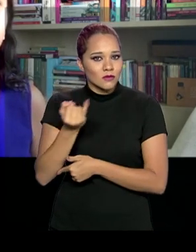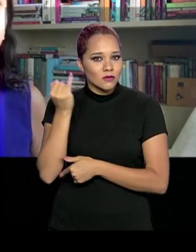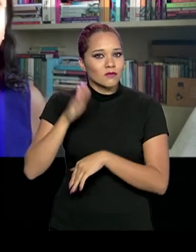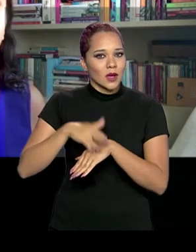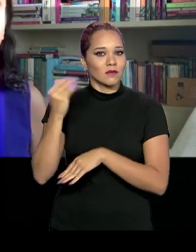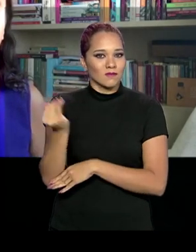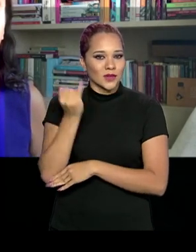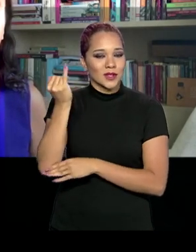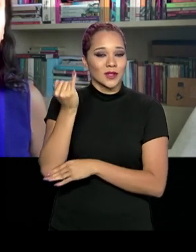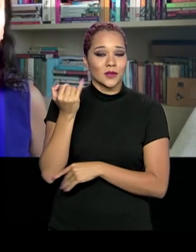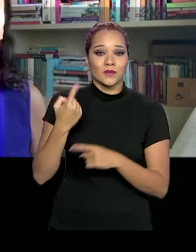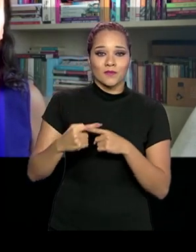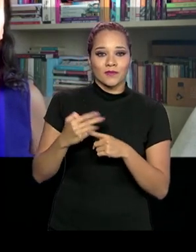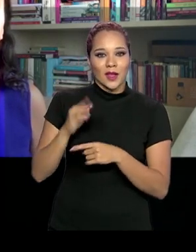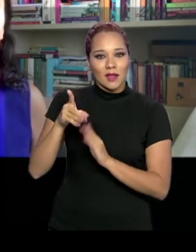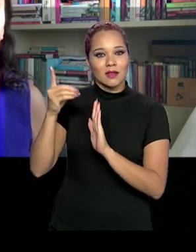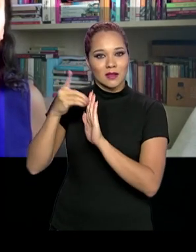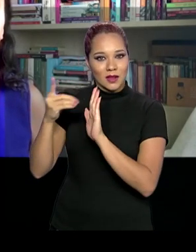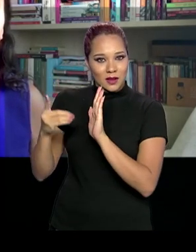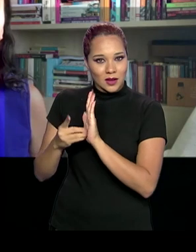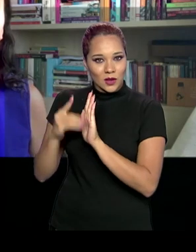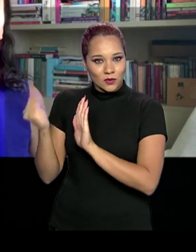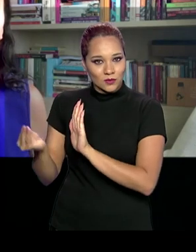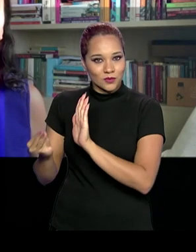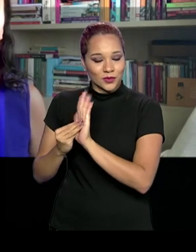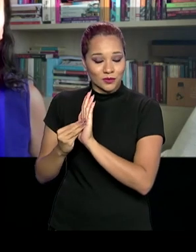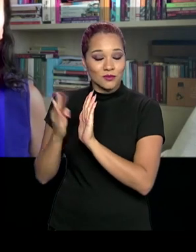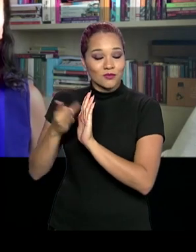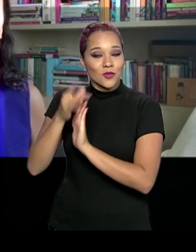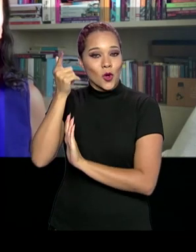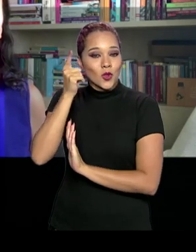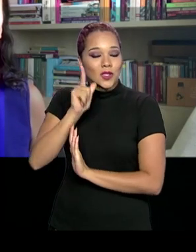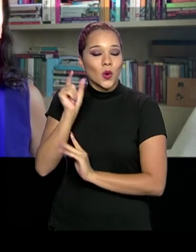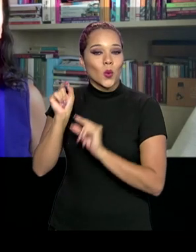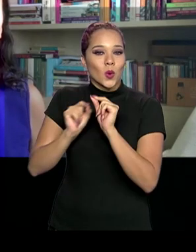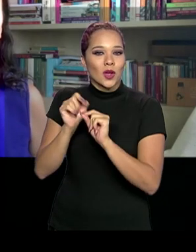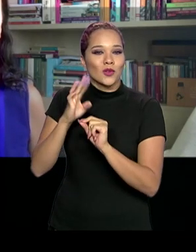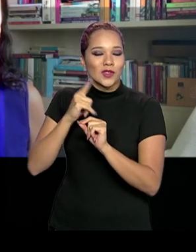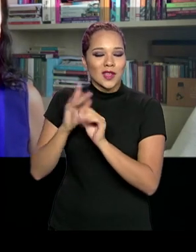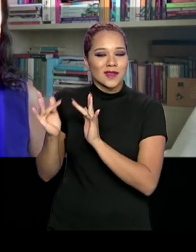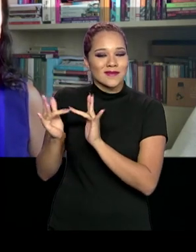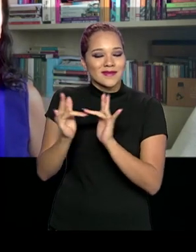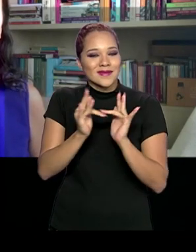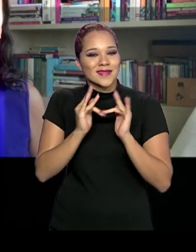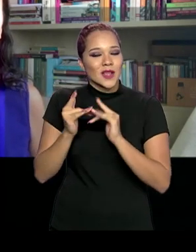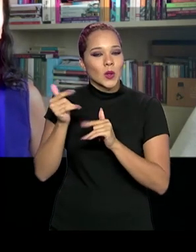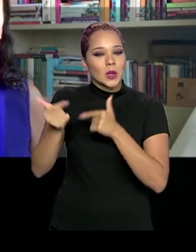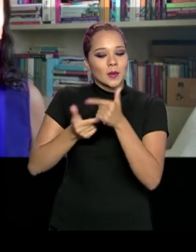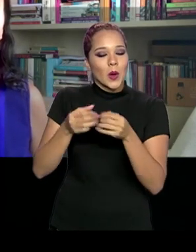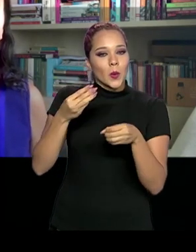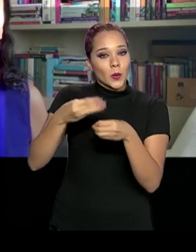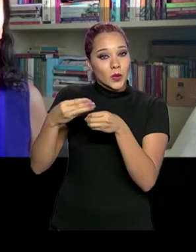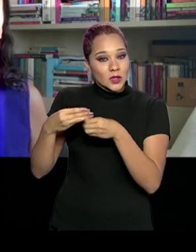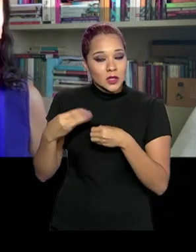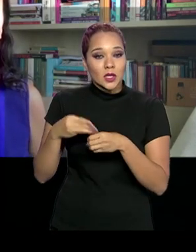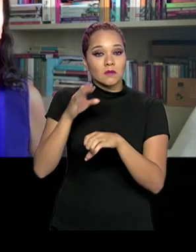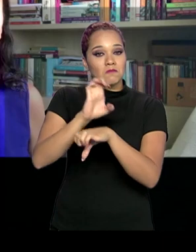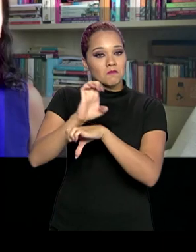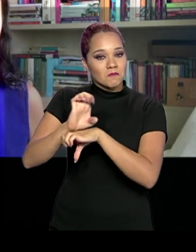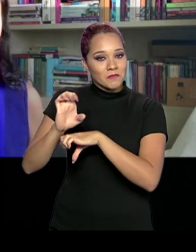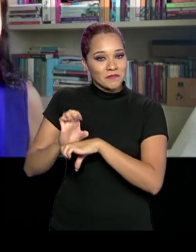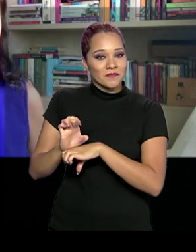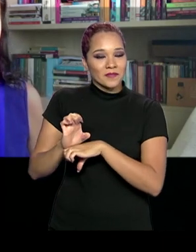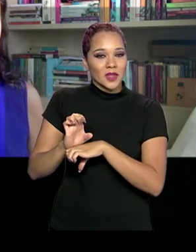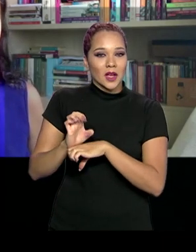Porque com esse decreto posto, a gente pode harmonizar as ações entre os municípios, os estados,